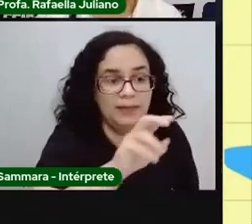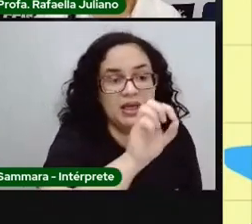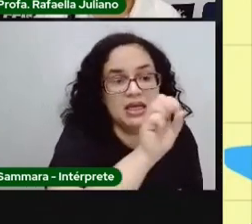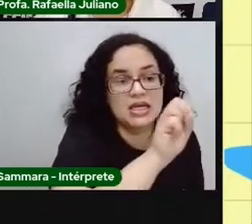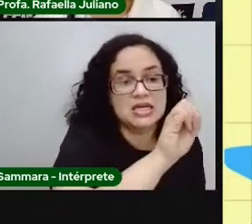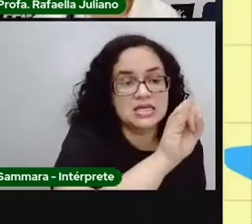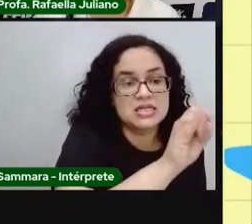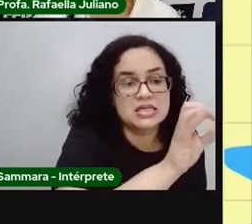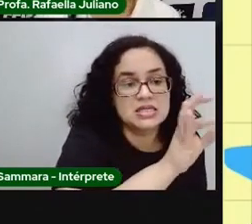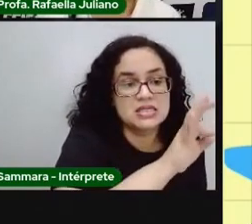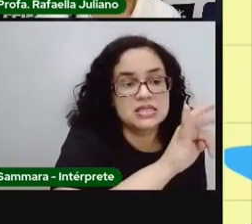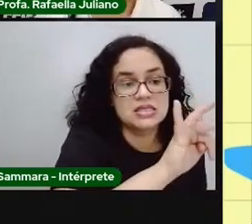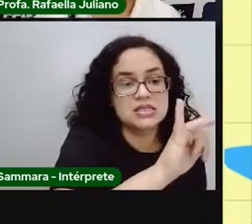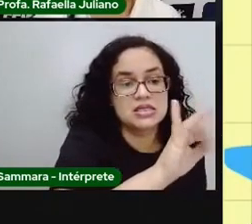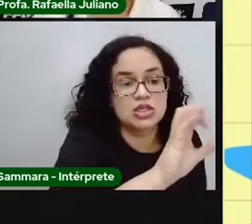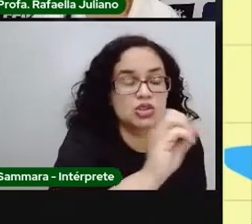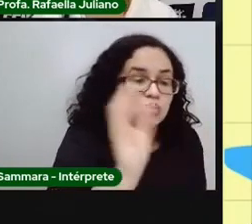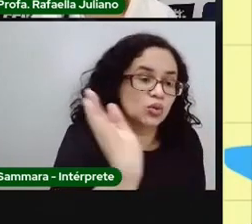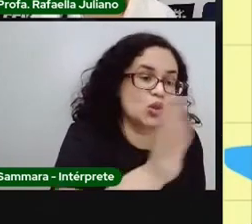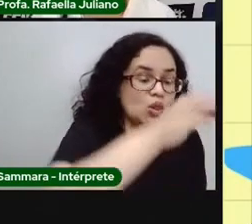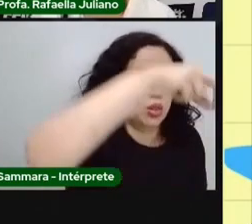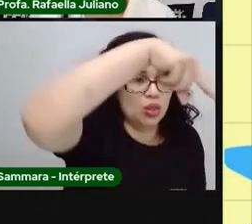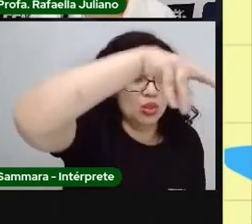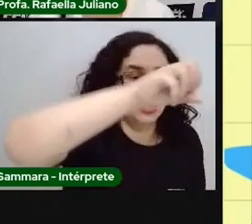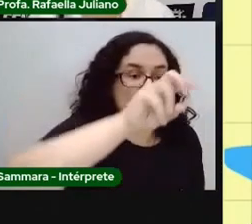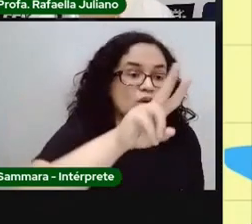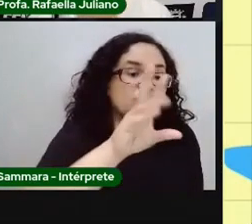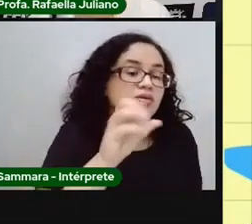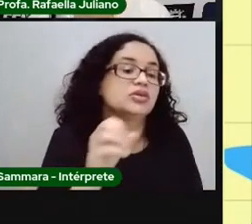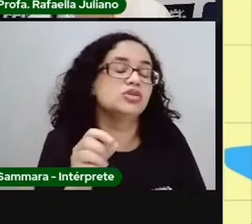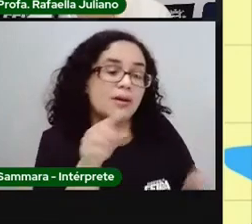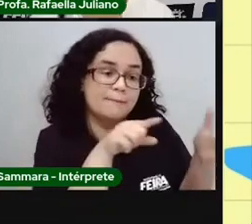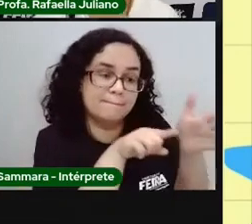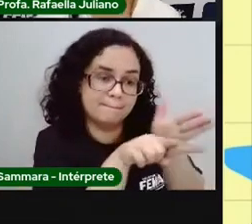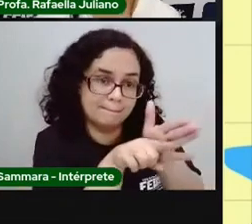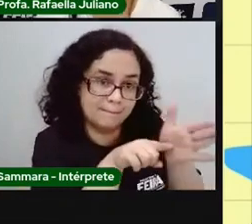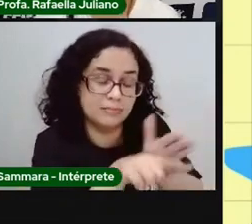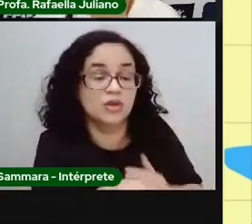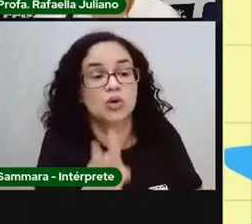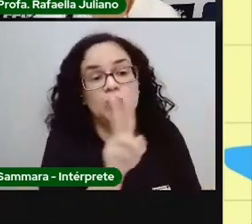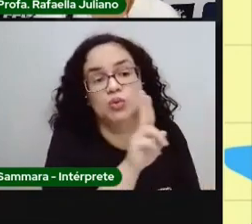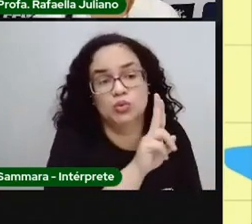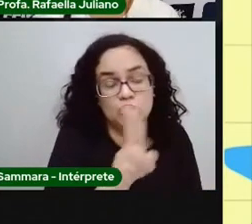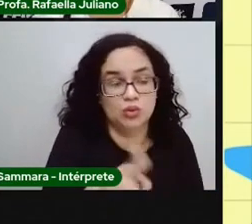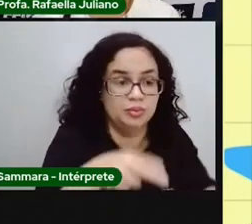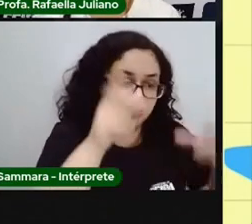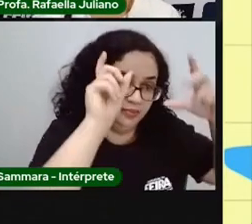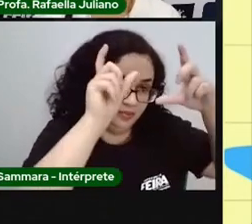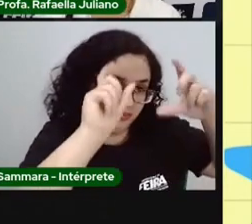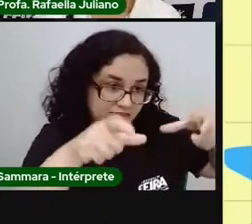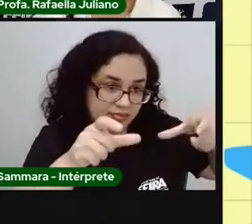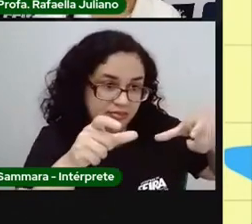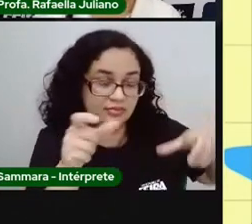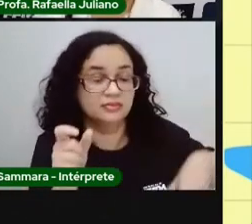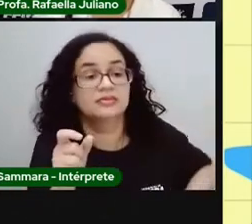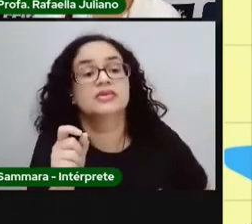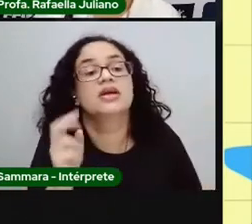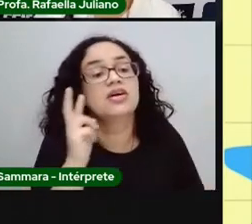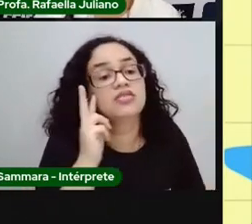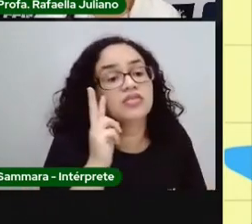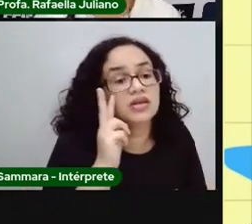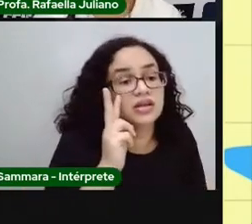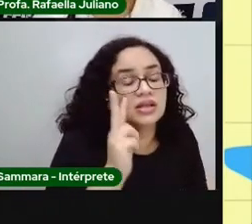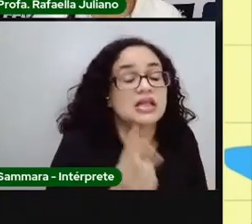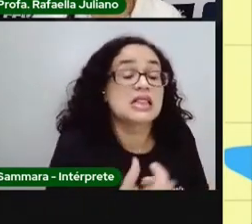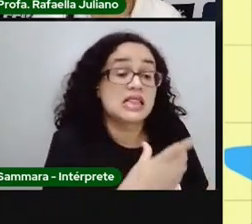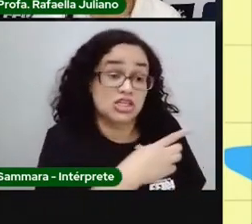Pro Rafa teve a curiosidade de pesquisar de onde veio o nome desse bairro. Eu descobri que lá